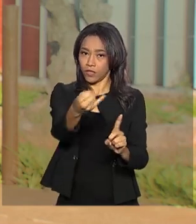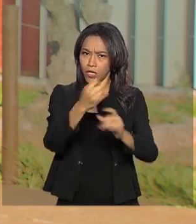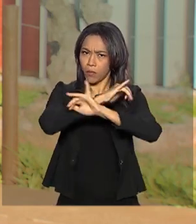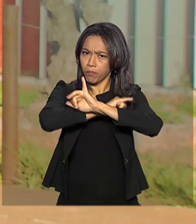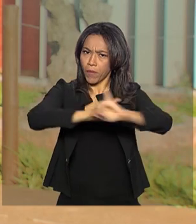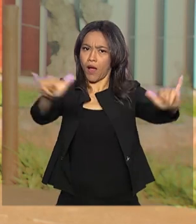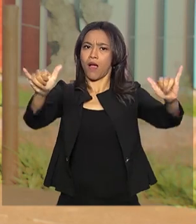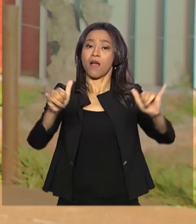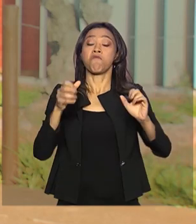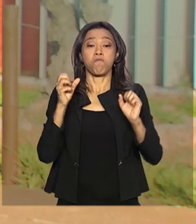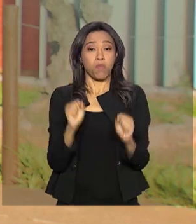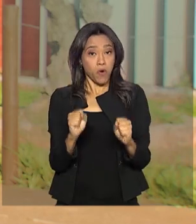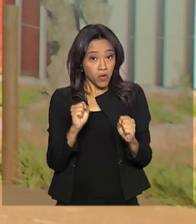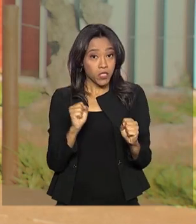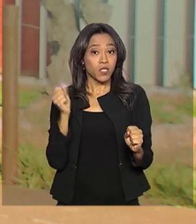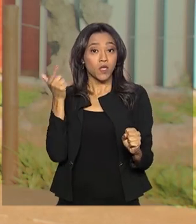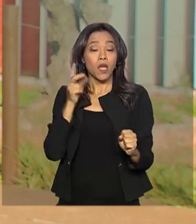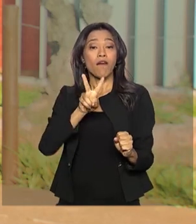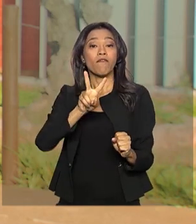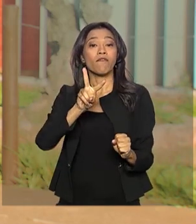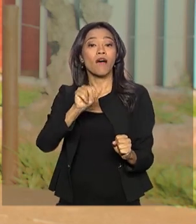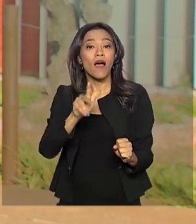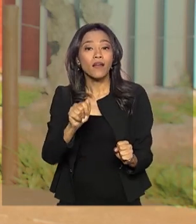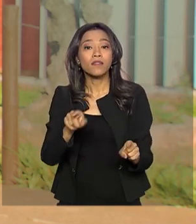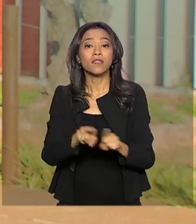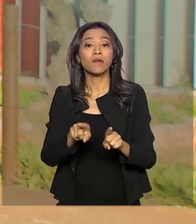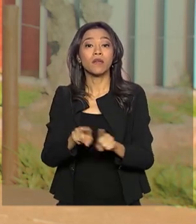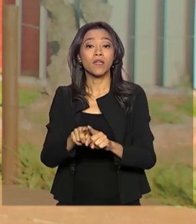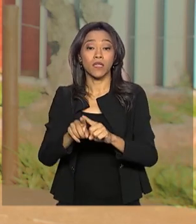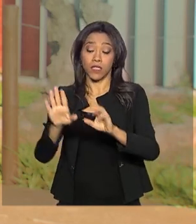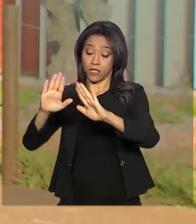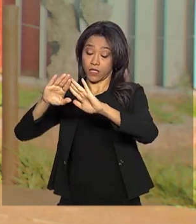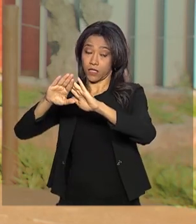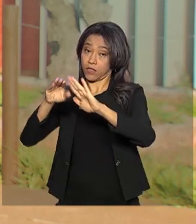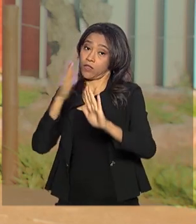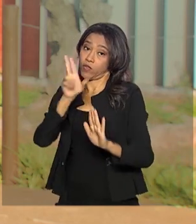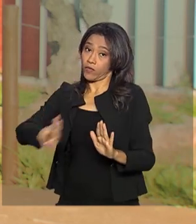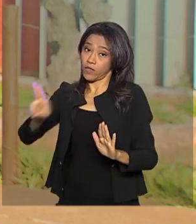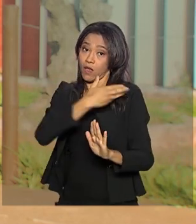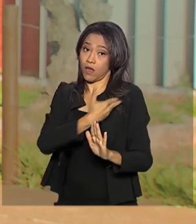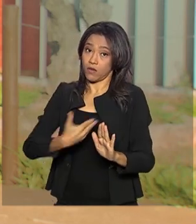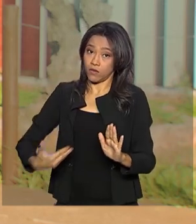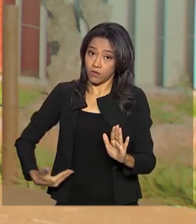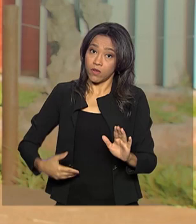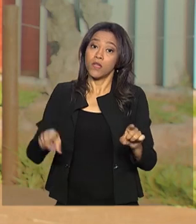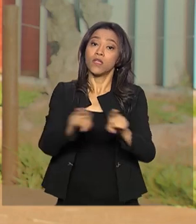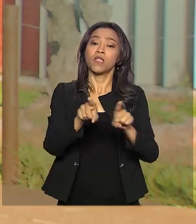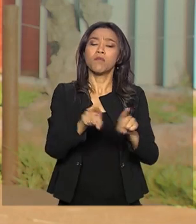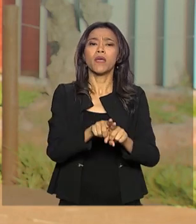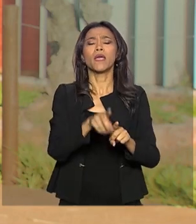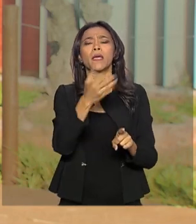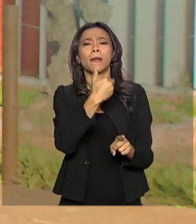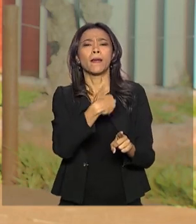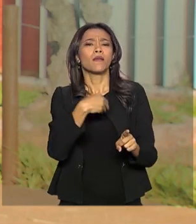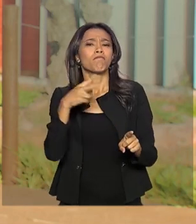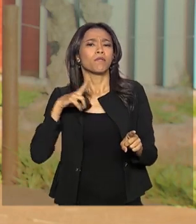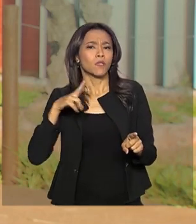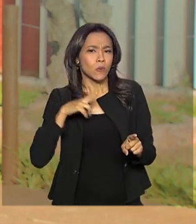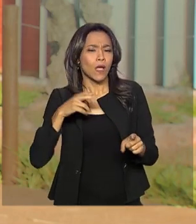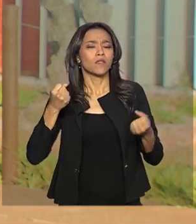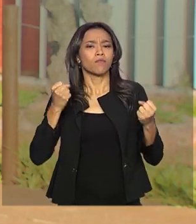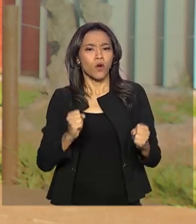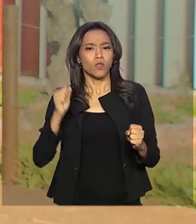candidato pode concorrer a vagas em instituições públicas de ensino superior e a bolsas e financiamentos em faculdades